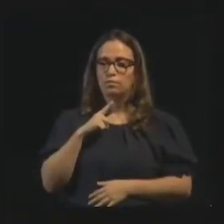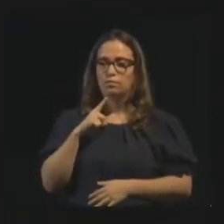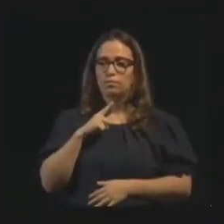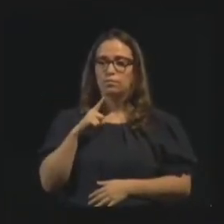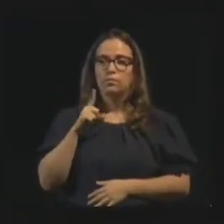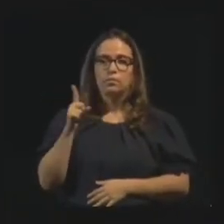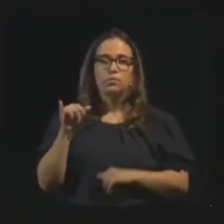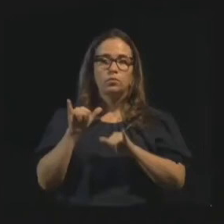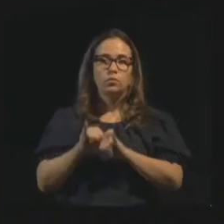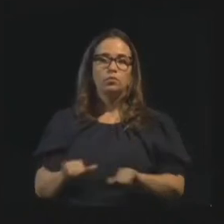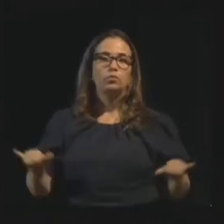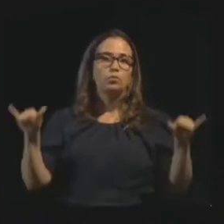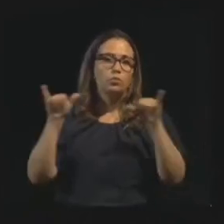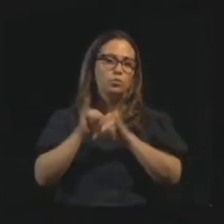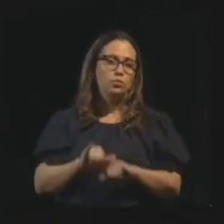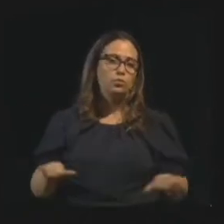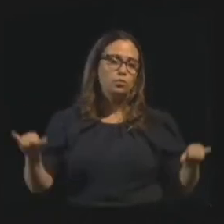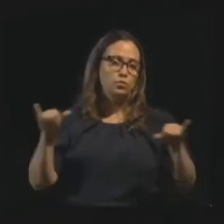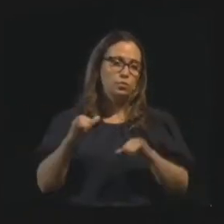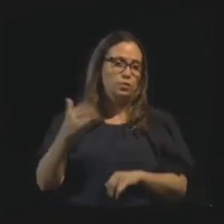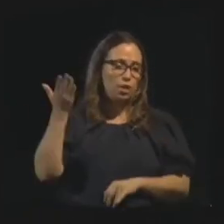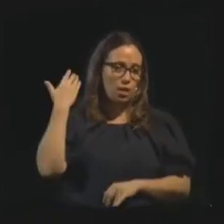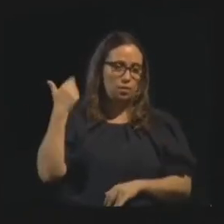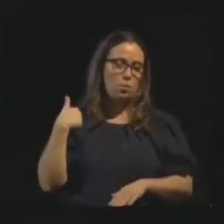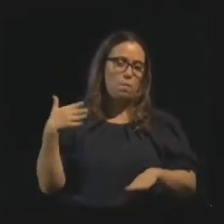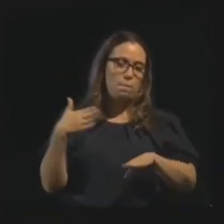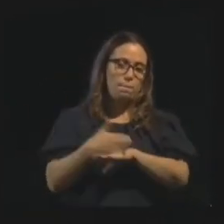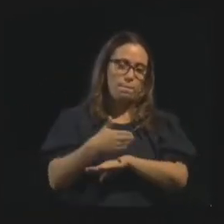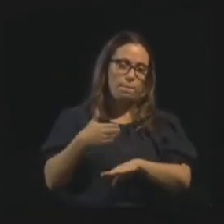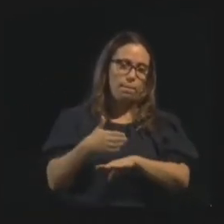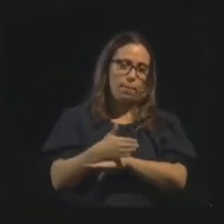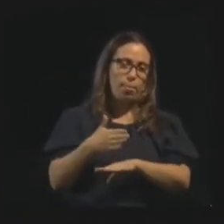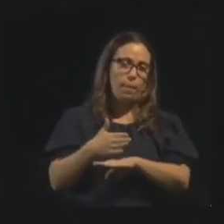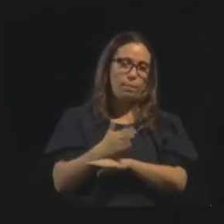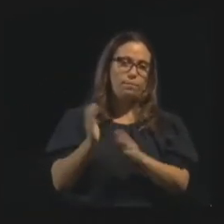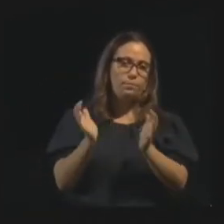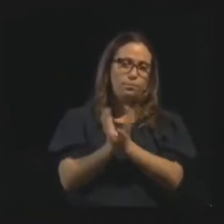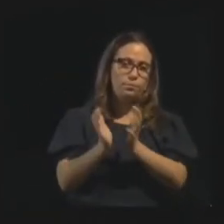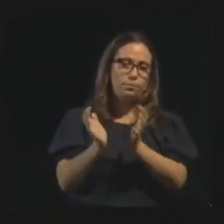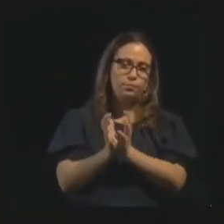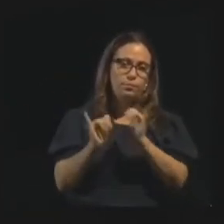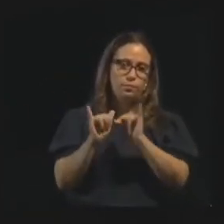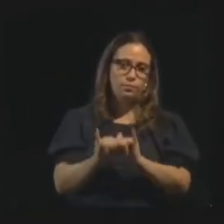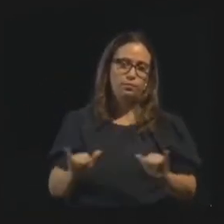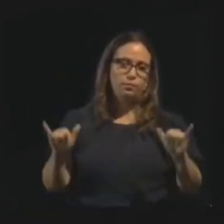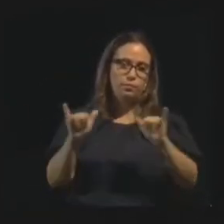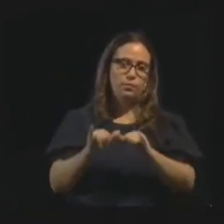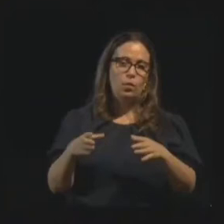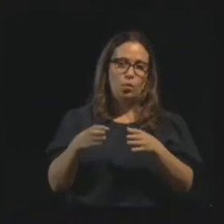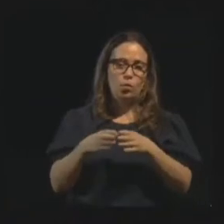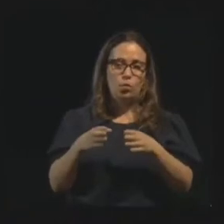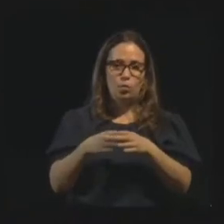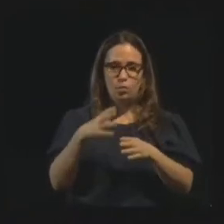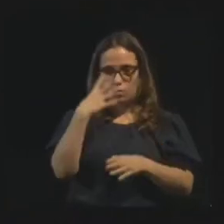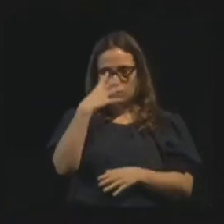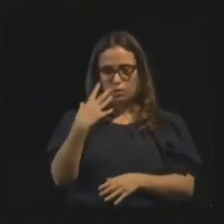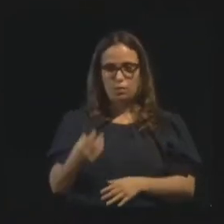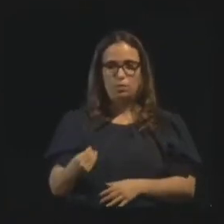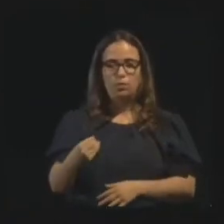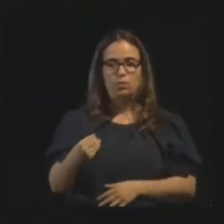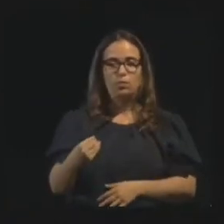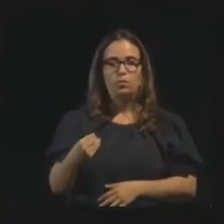divulgador. Na época que eu participava da equipe de divulgação do Grupo Espírita Paulo Estevam,